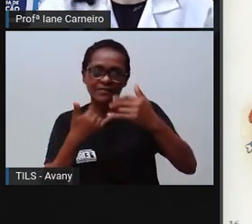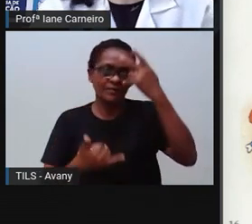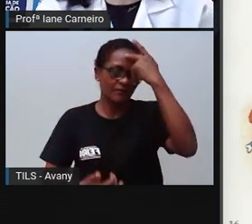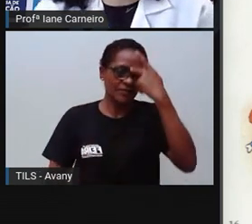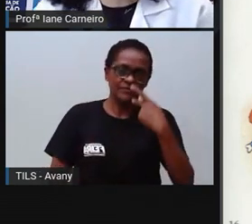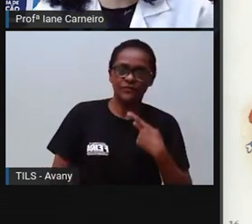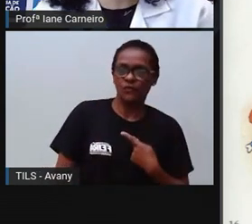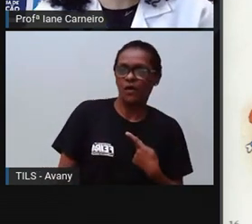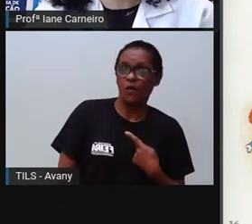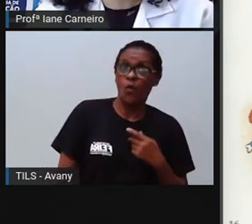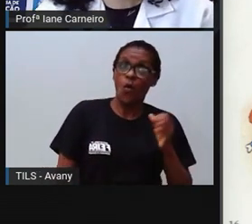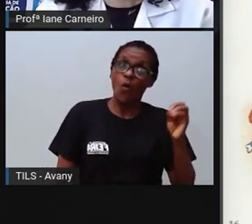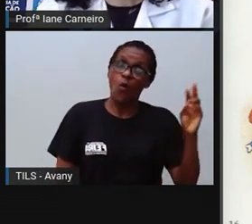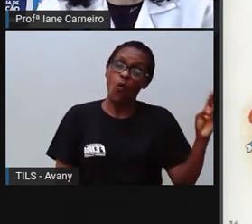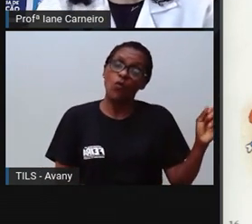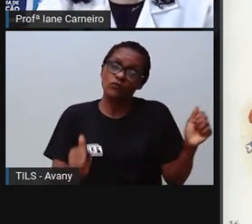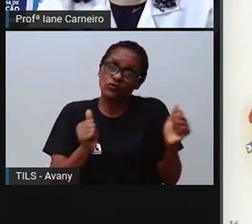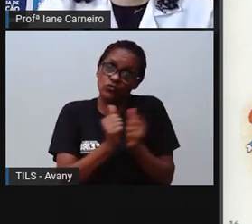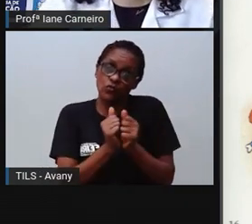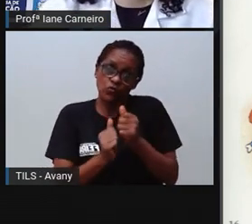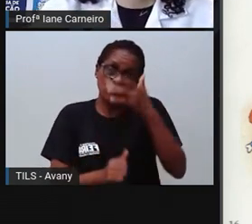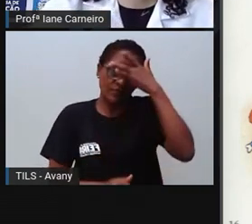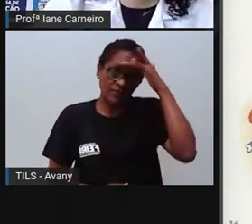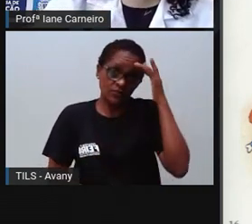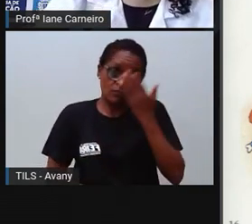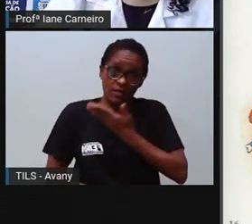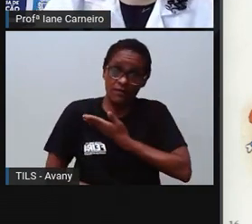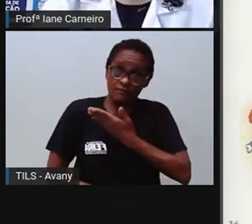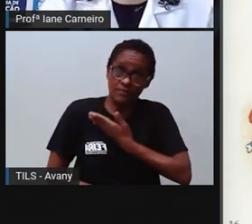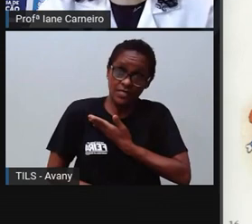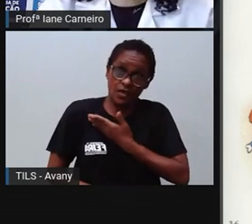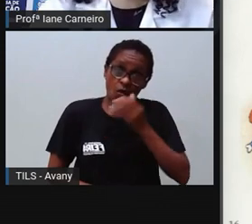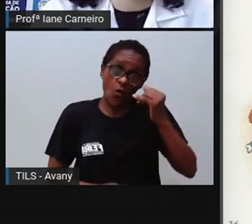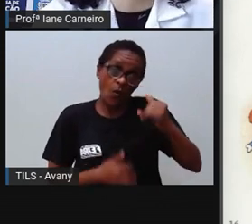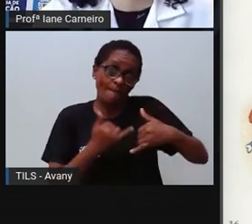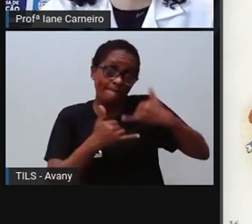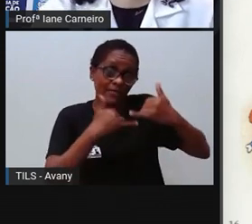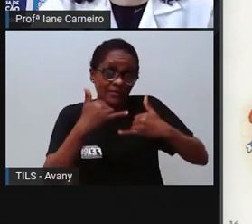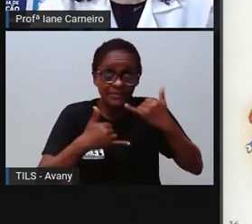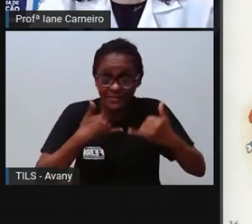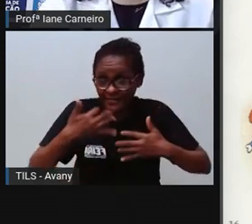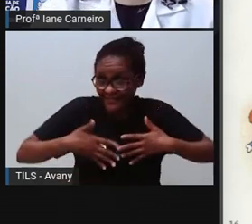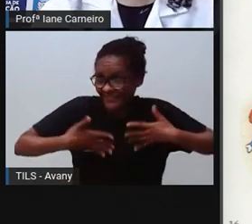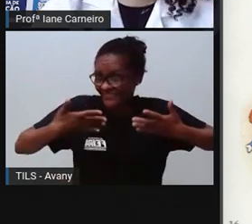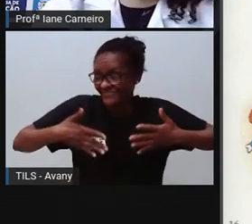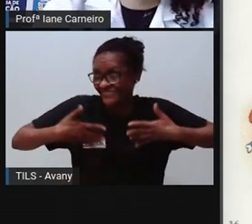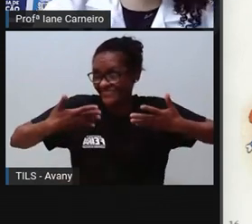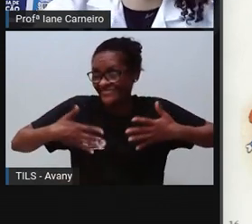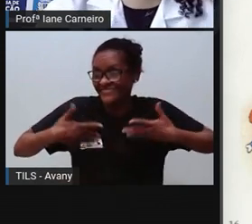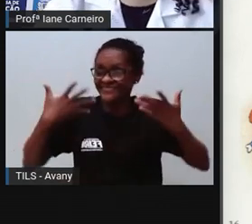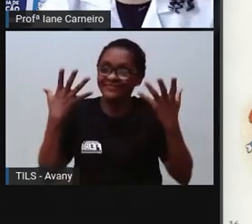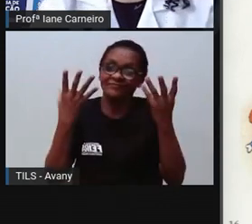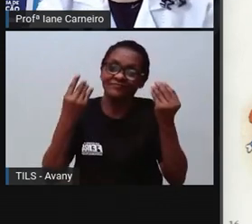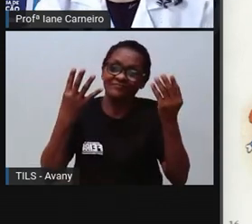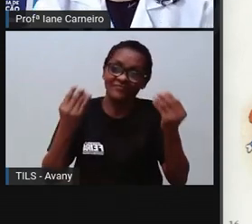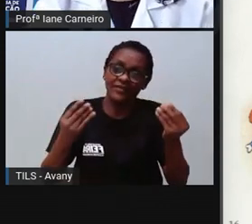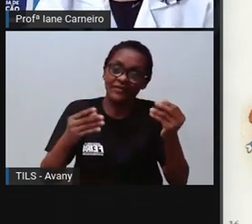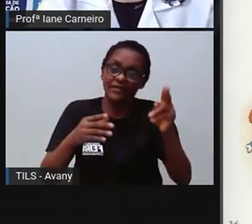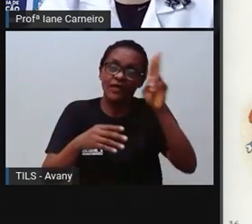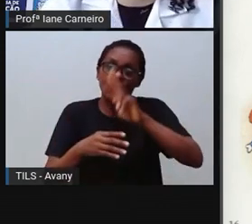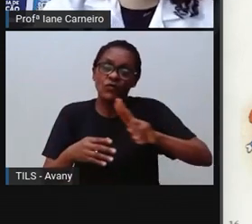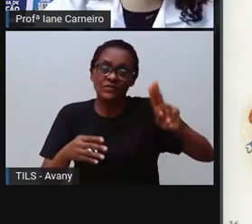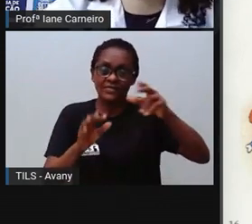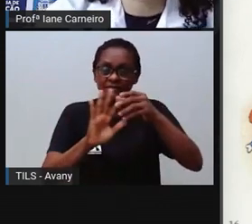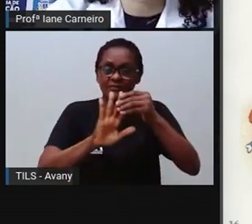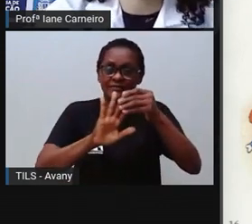e com alguém. Tu podes divertir-se em muito. Você pode usar os dedos